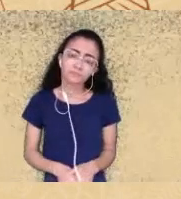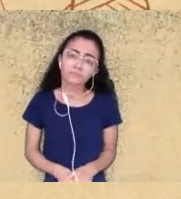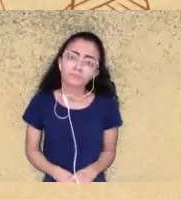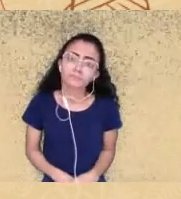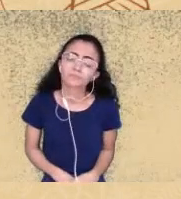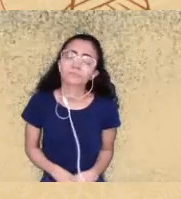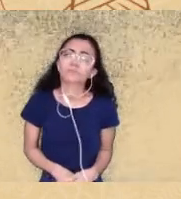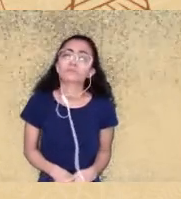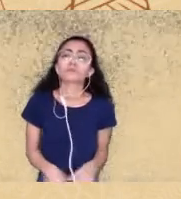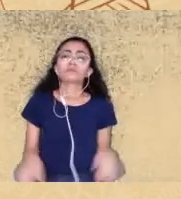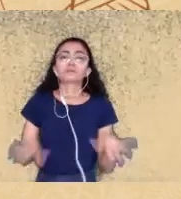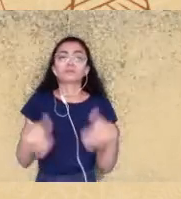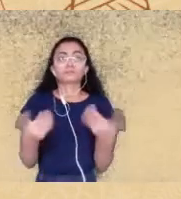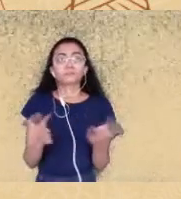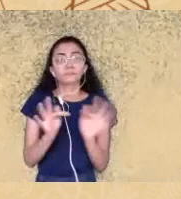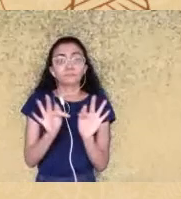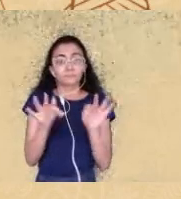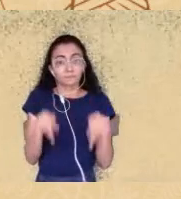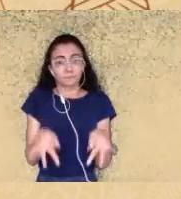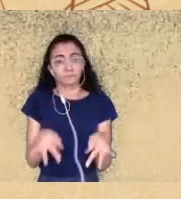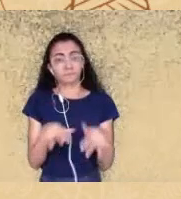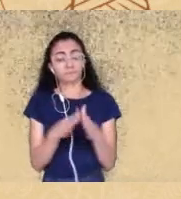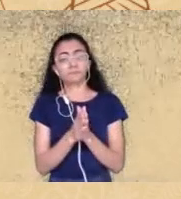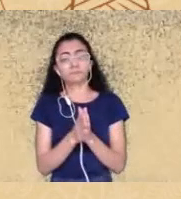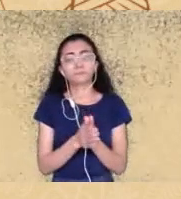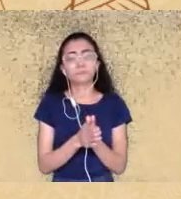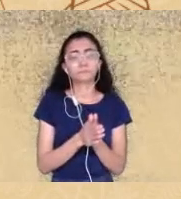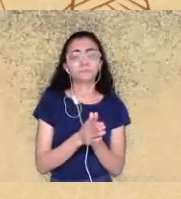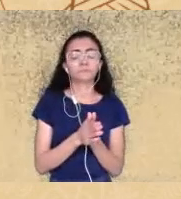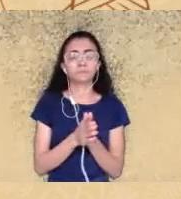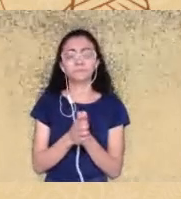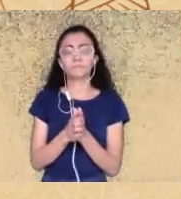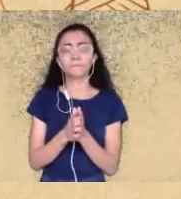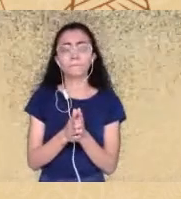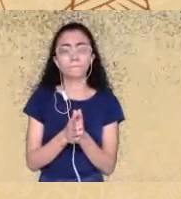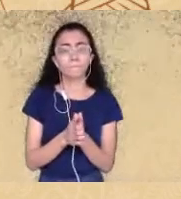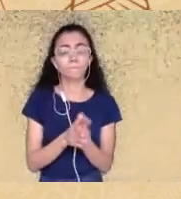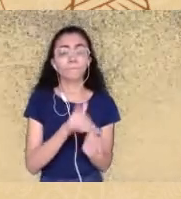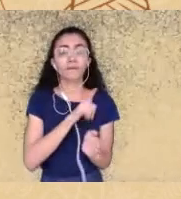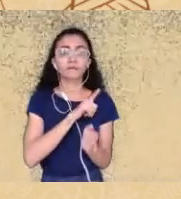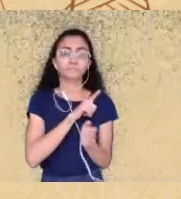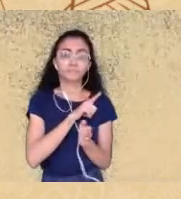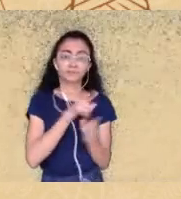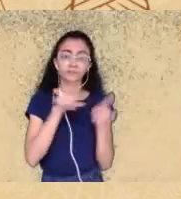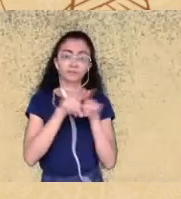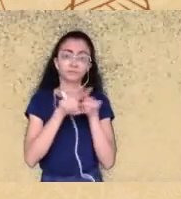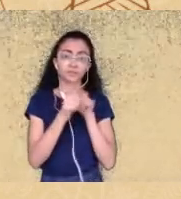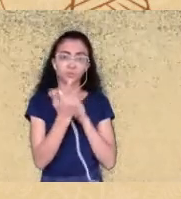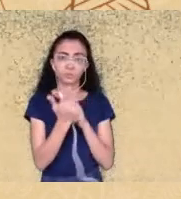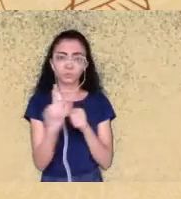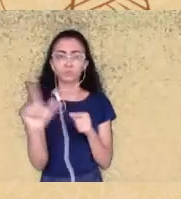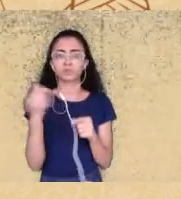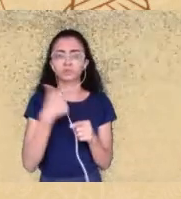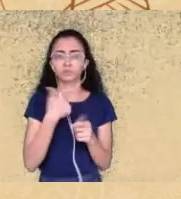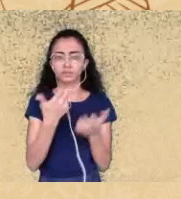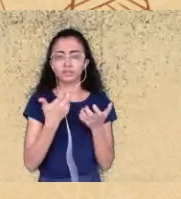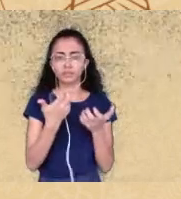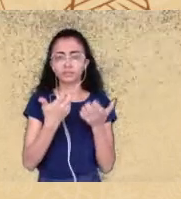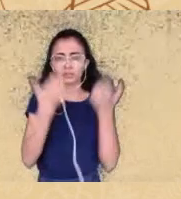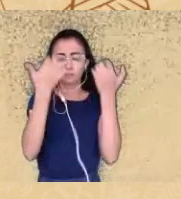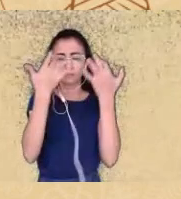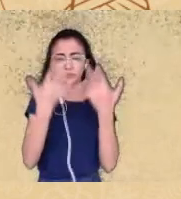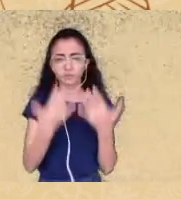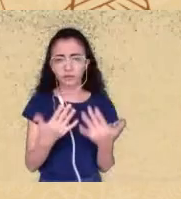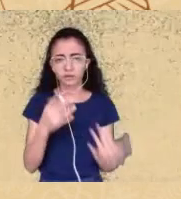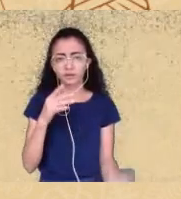finalizar tem uma questão que eu queria frisar também que a professora Denise